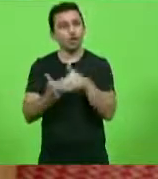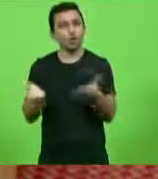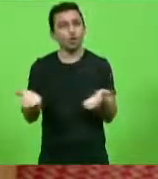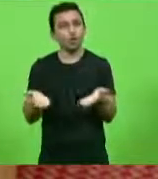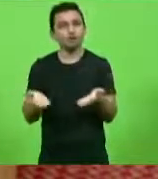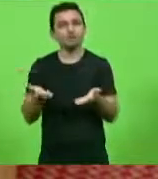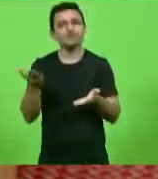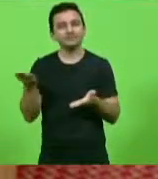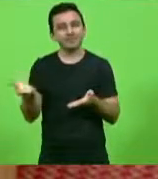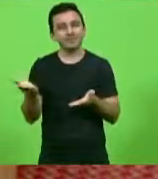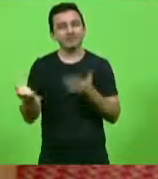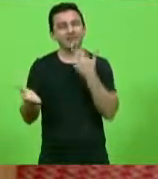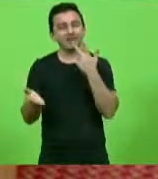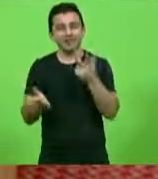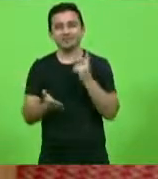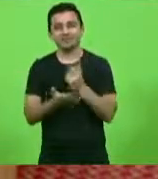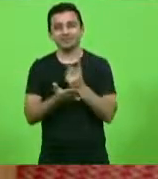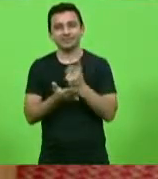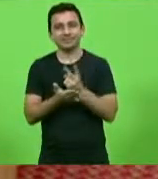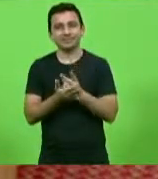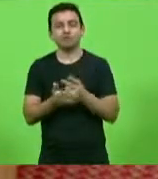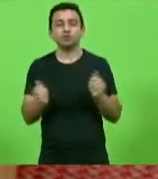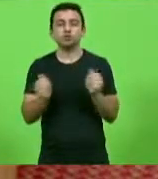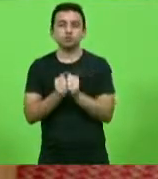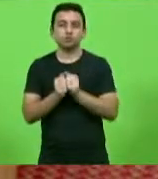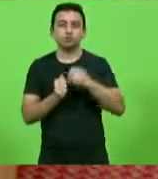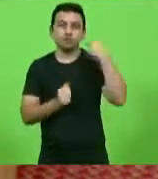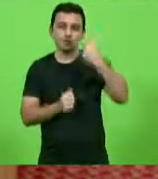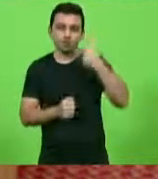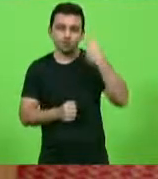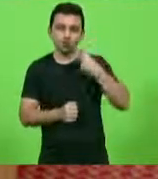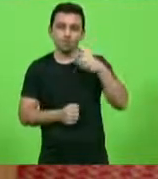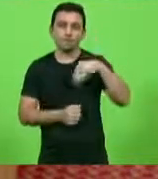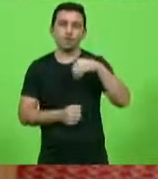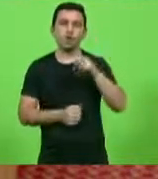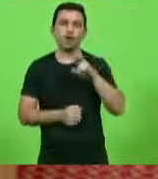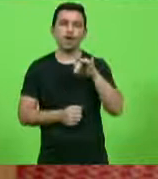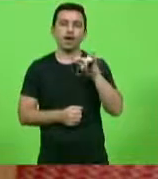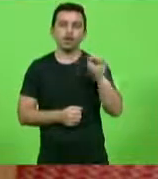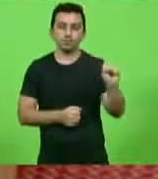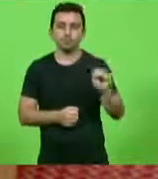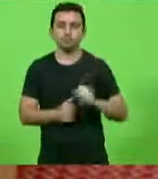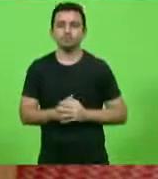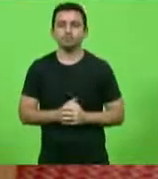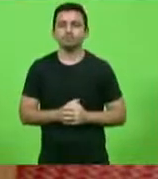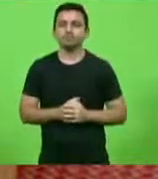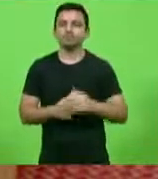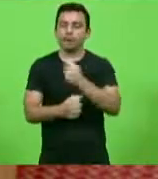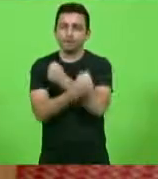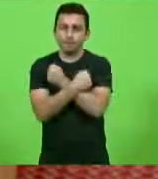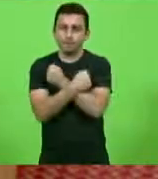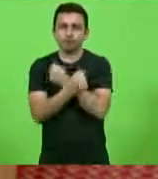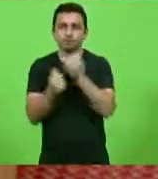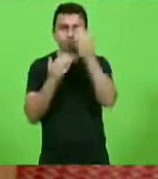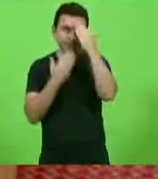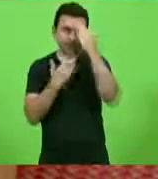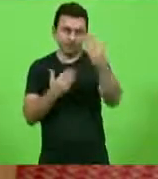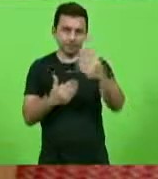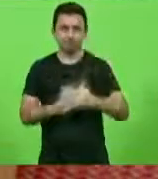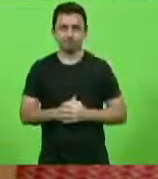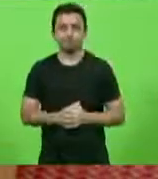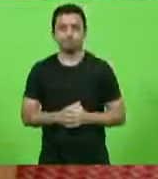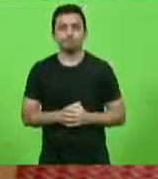ele marca essa situação, junto com a vereadora Aparecida e Moraes, de Rio das Águas. Um abraço, obrigado pela